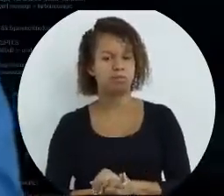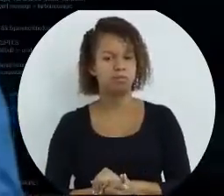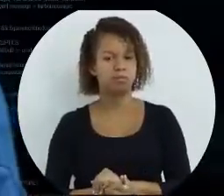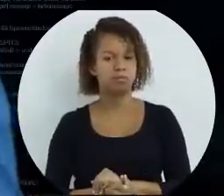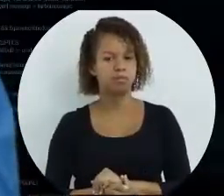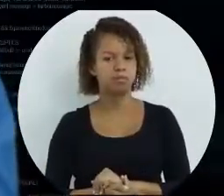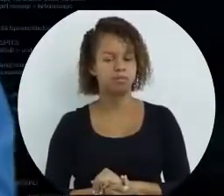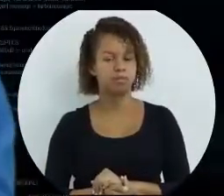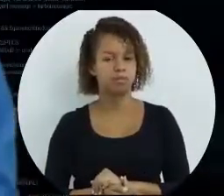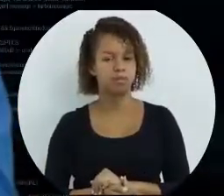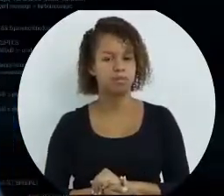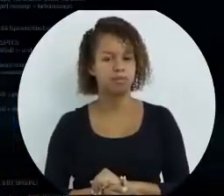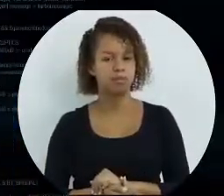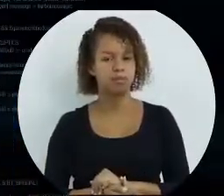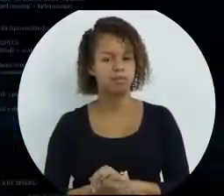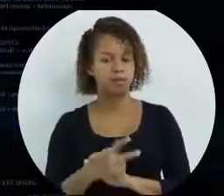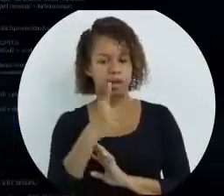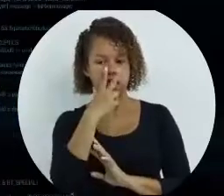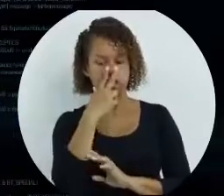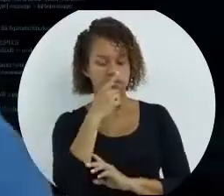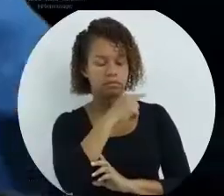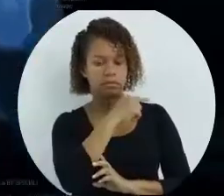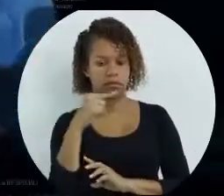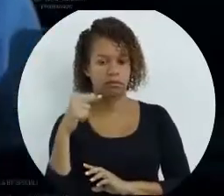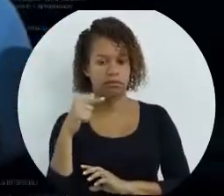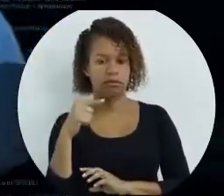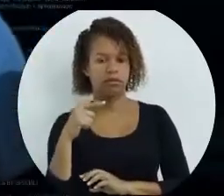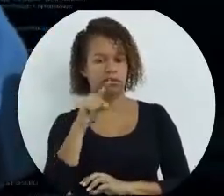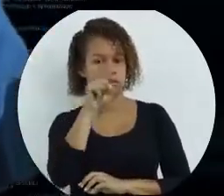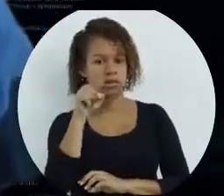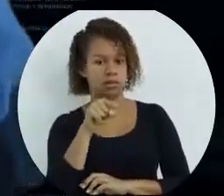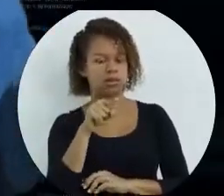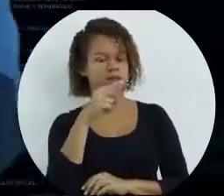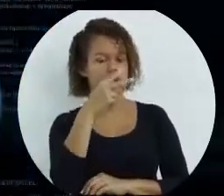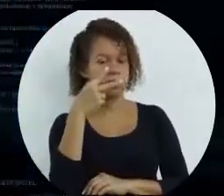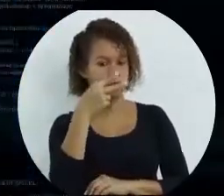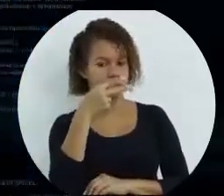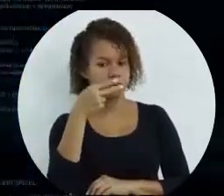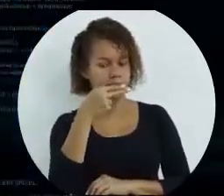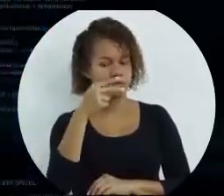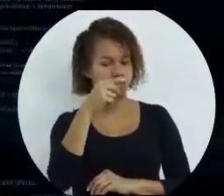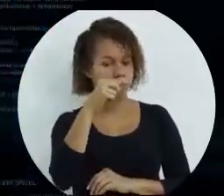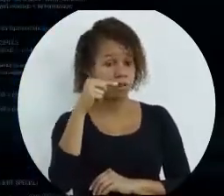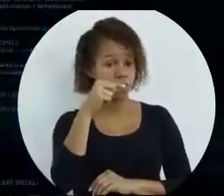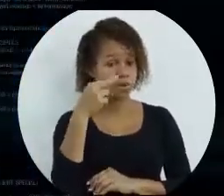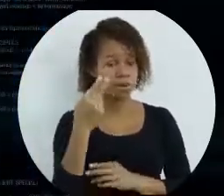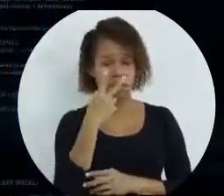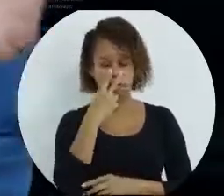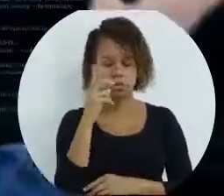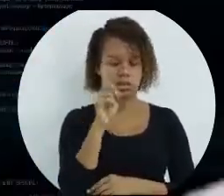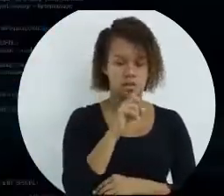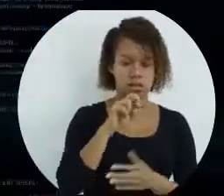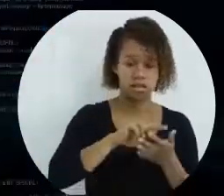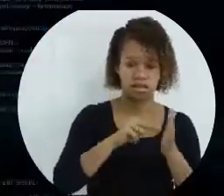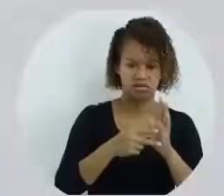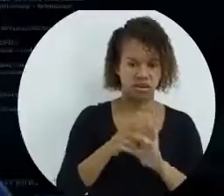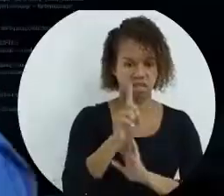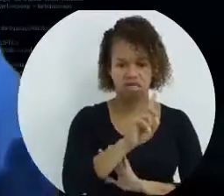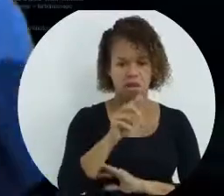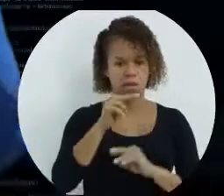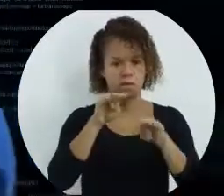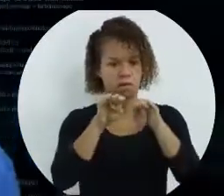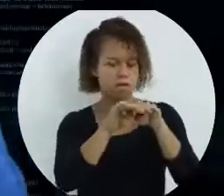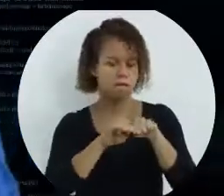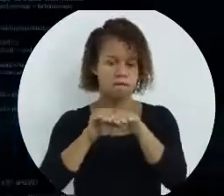é não. É uma negativa. Então, exclamação igual significa não igual, que é diferente.